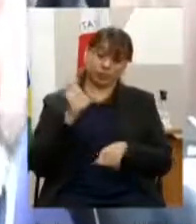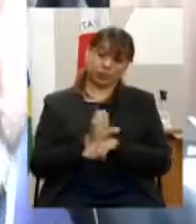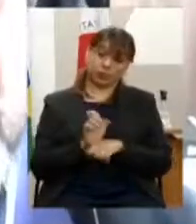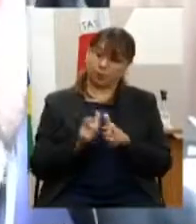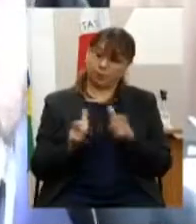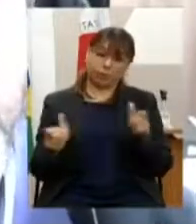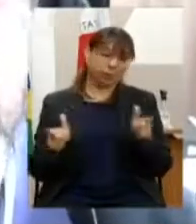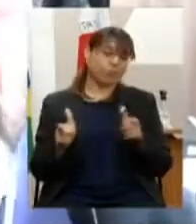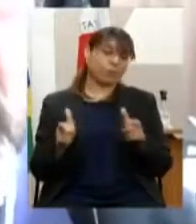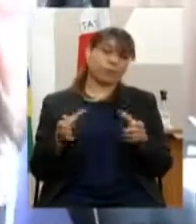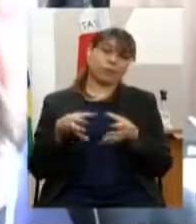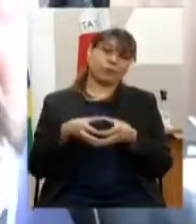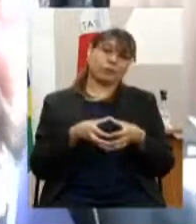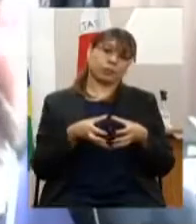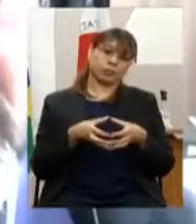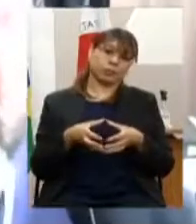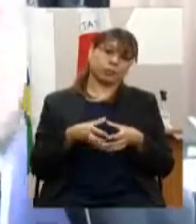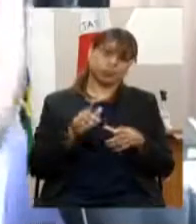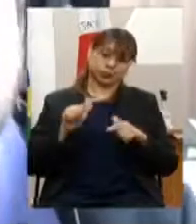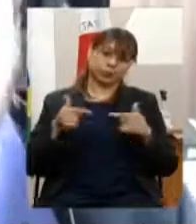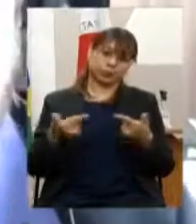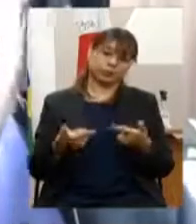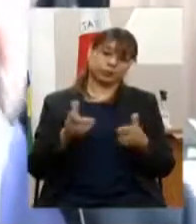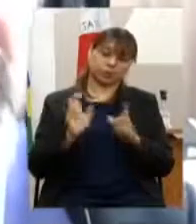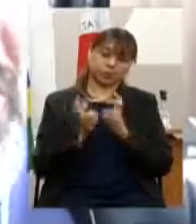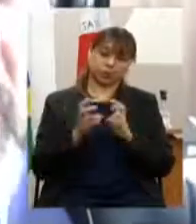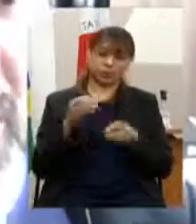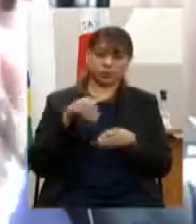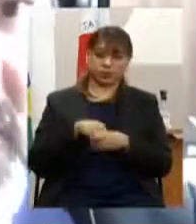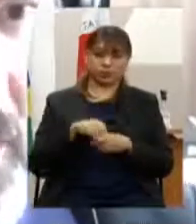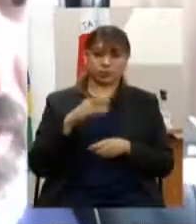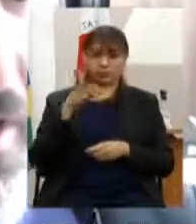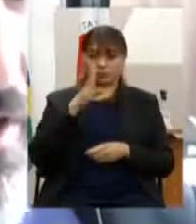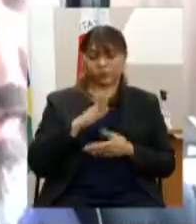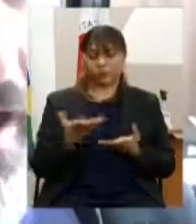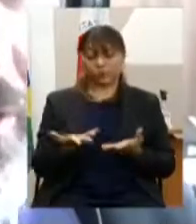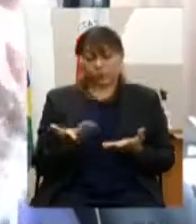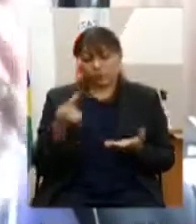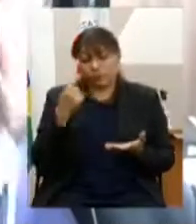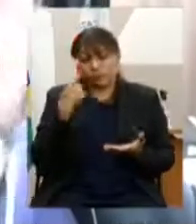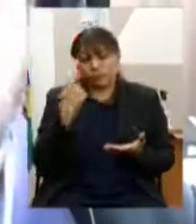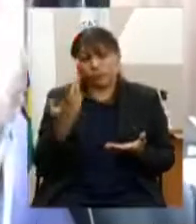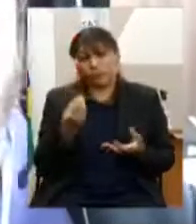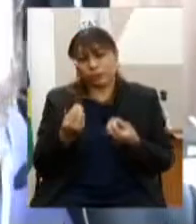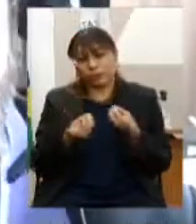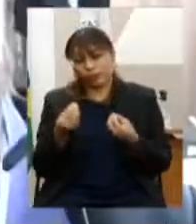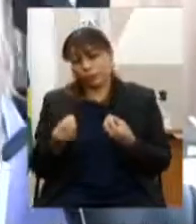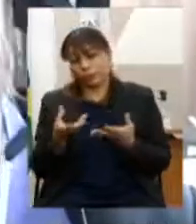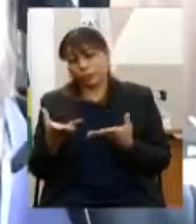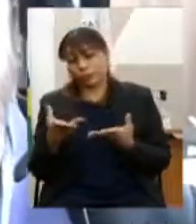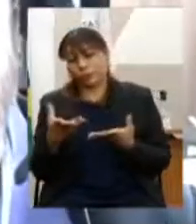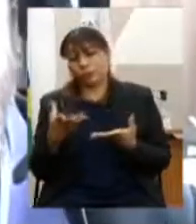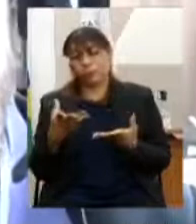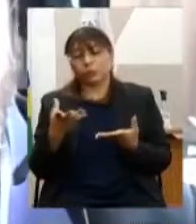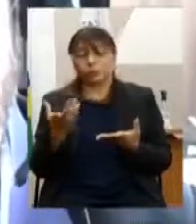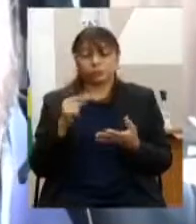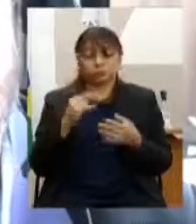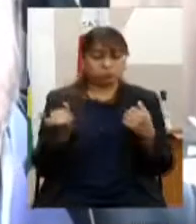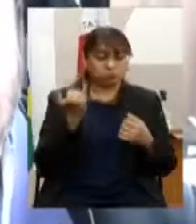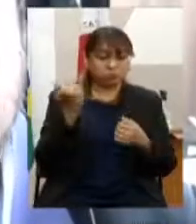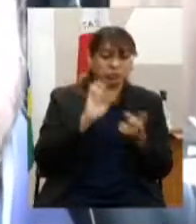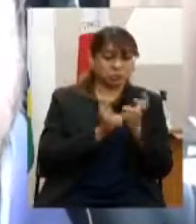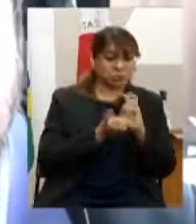organização da capoeira dentro do país então quer dizer a gente tem uma dimensão dentro da área do patrimônio cultural e tendo a capoeira em